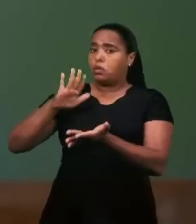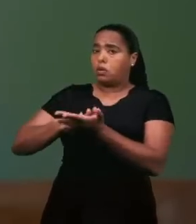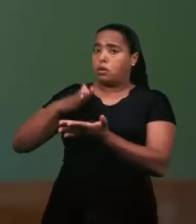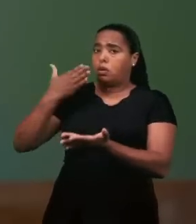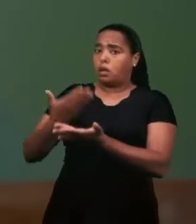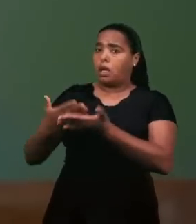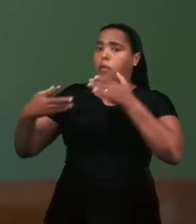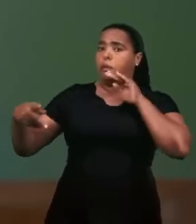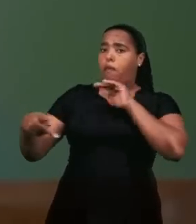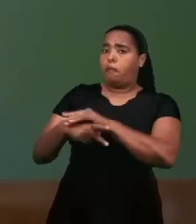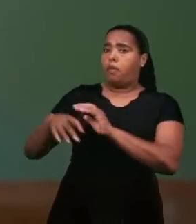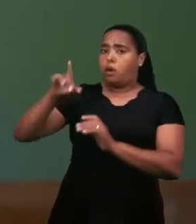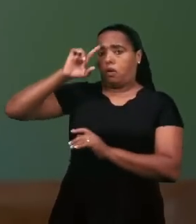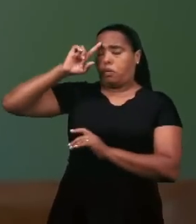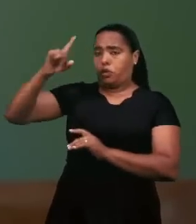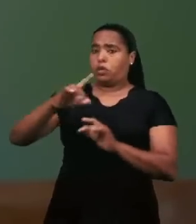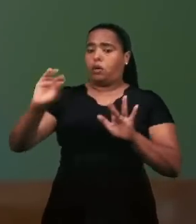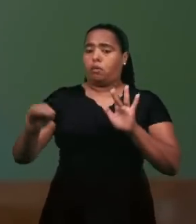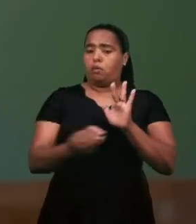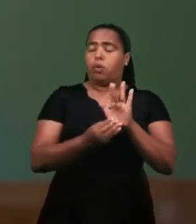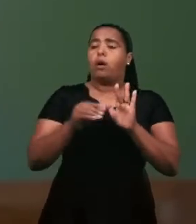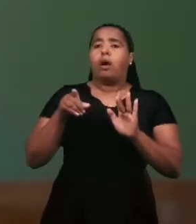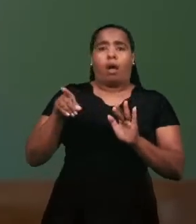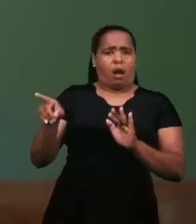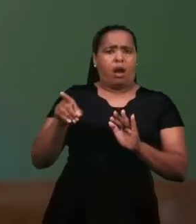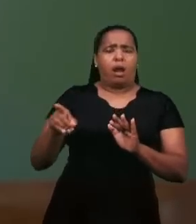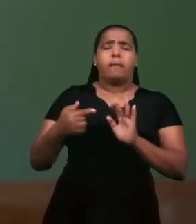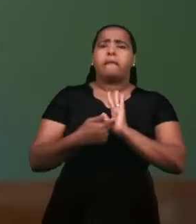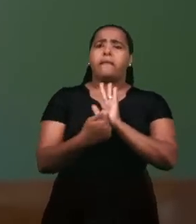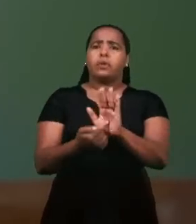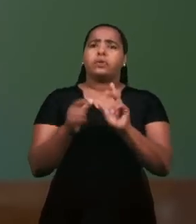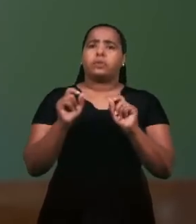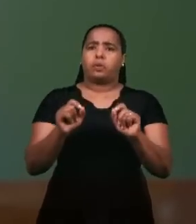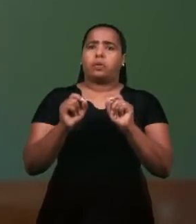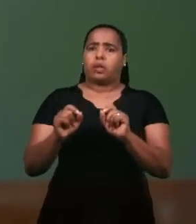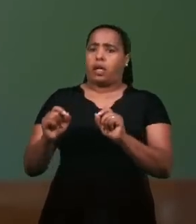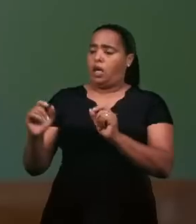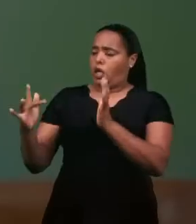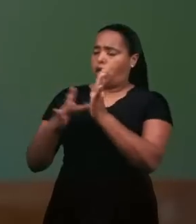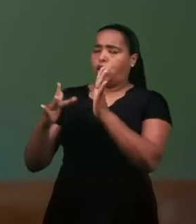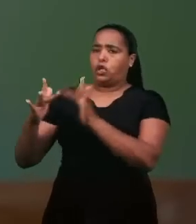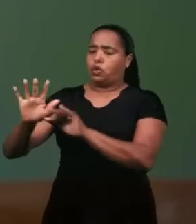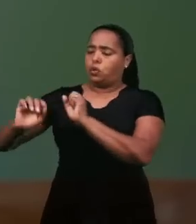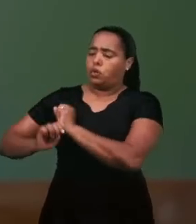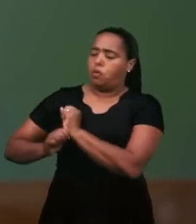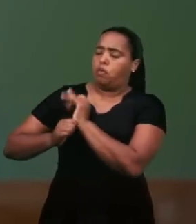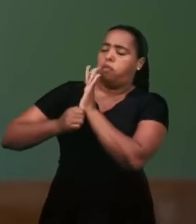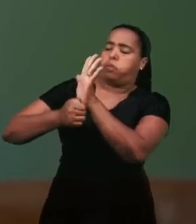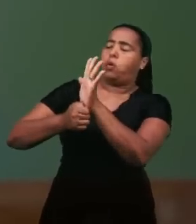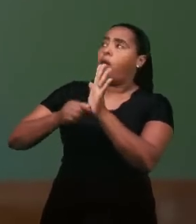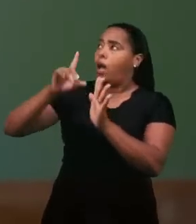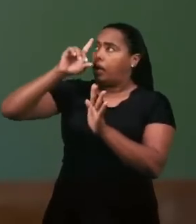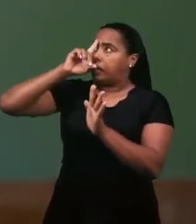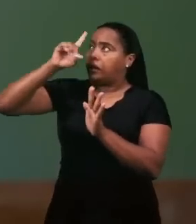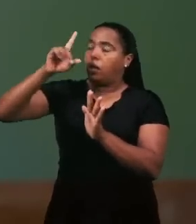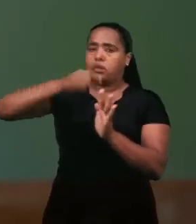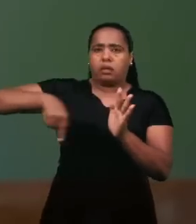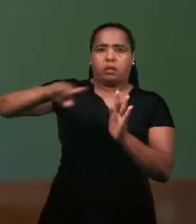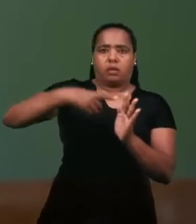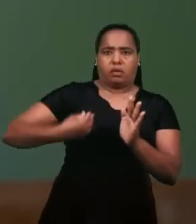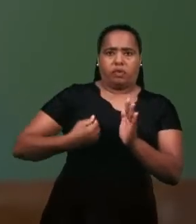de Deus, a colocação feita pela irmã, é aquele que revelou o Pai a nós. Aquilo que nós não